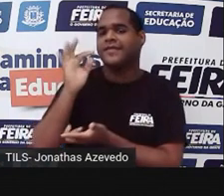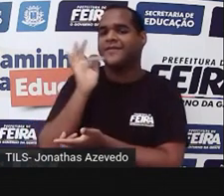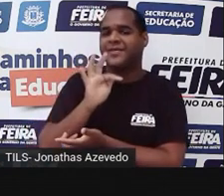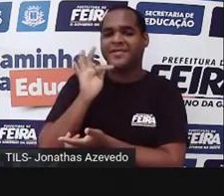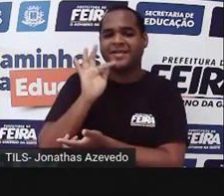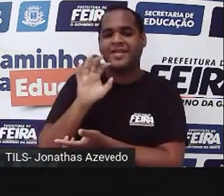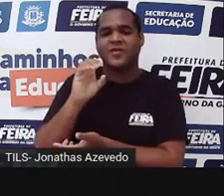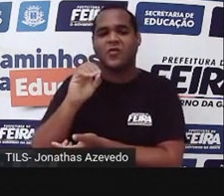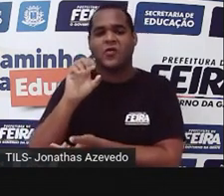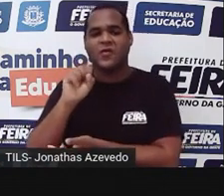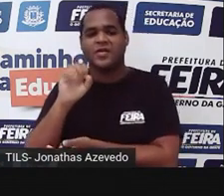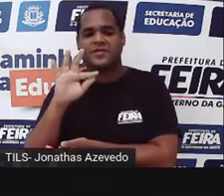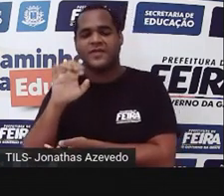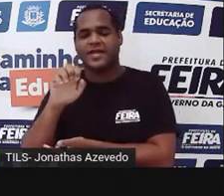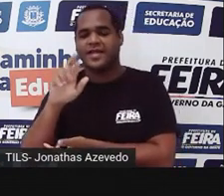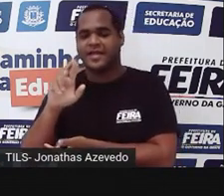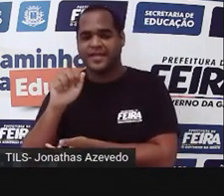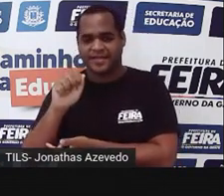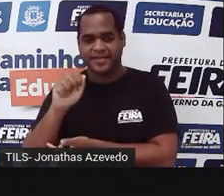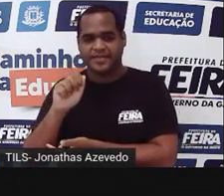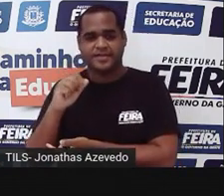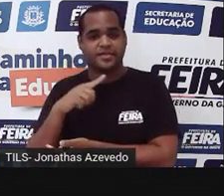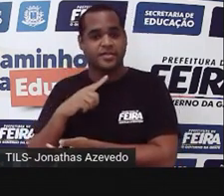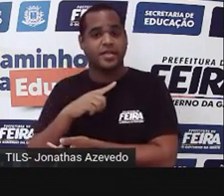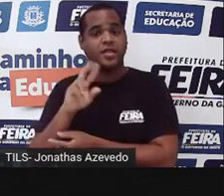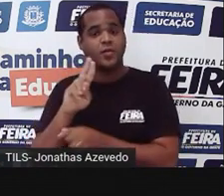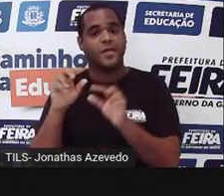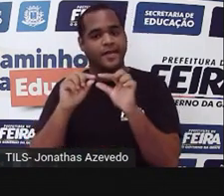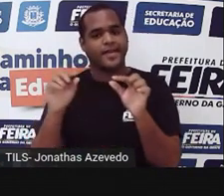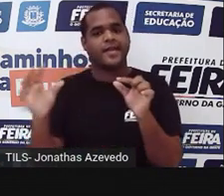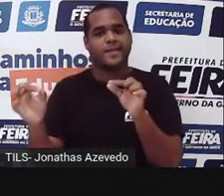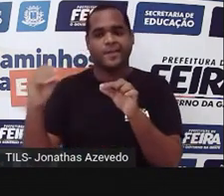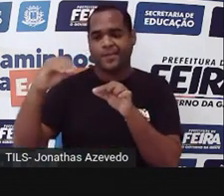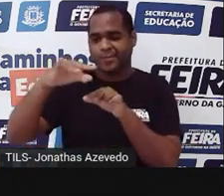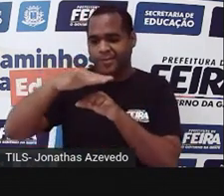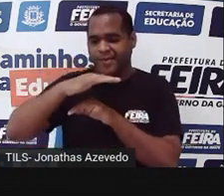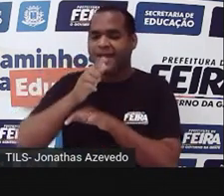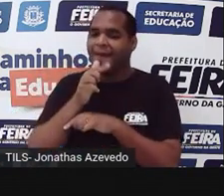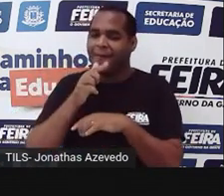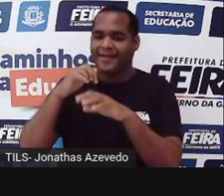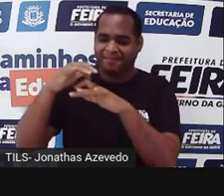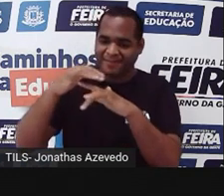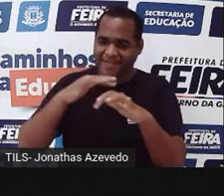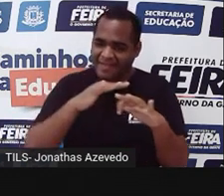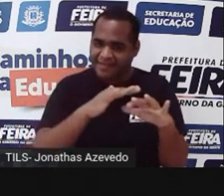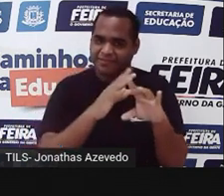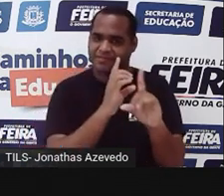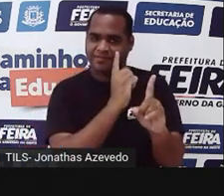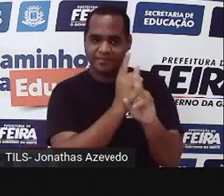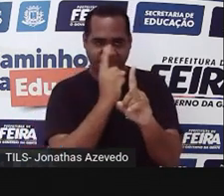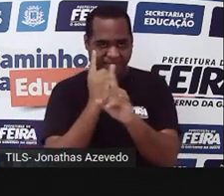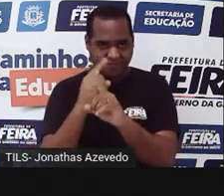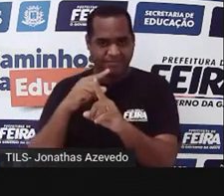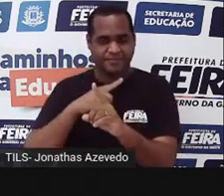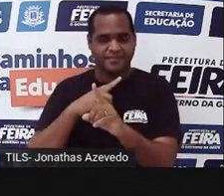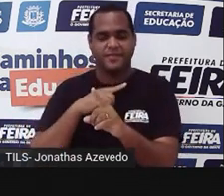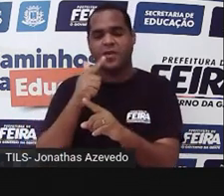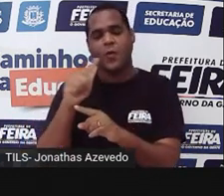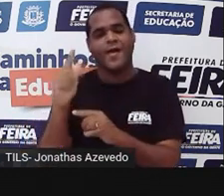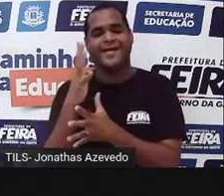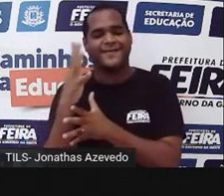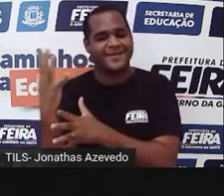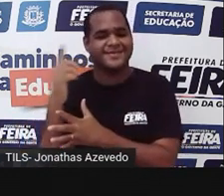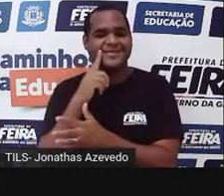a osfera. Esse anterozoide vai ser levado pela água e se ele encontrar a osfera que vai estar na outra planta, ele vai